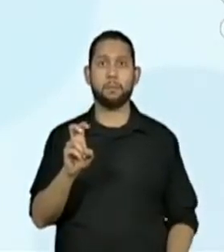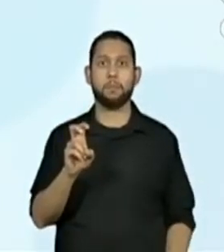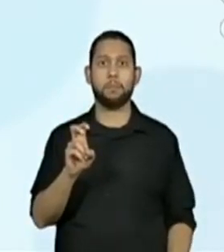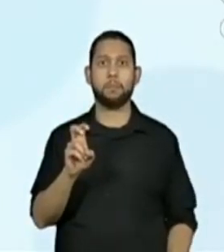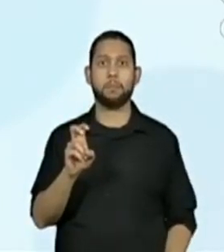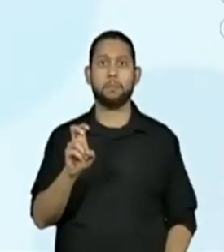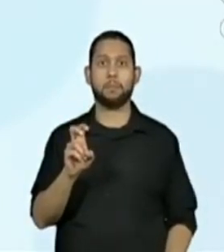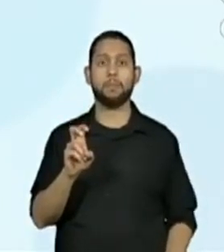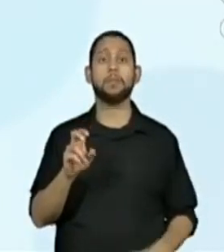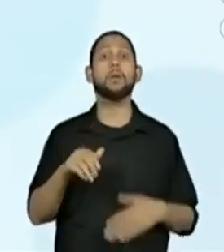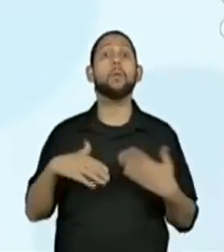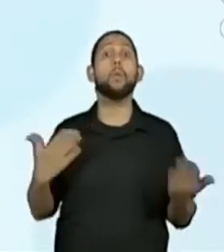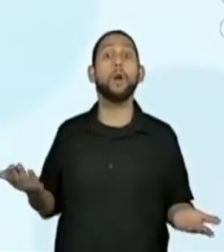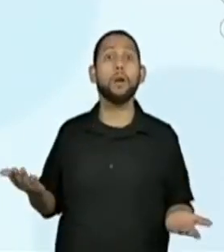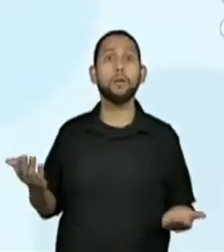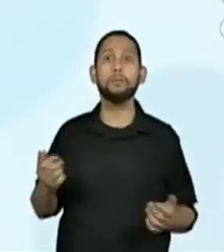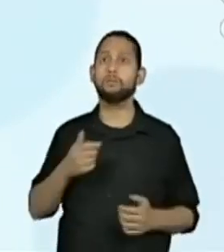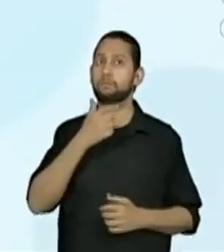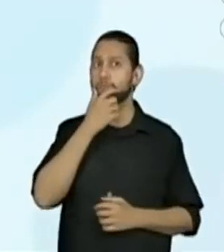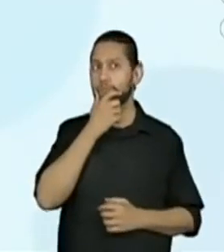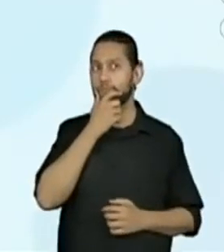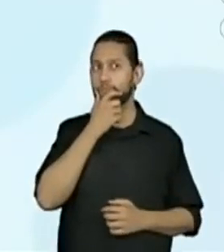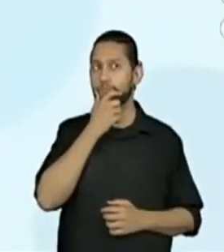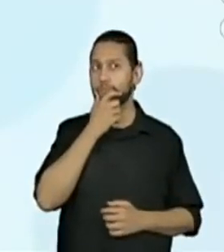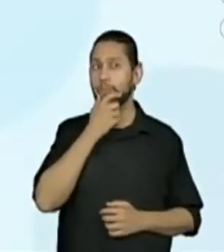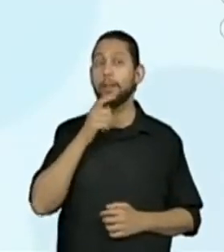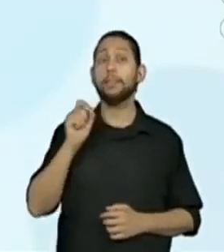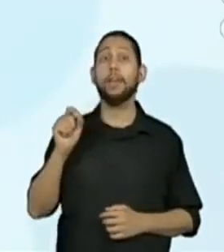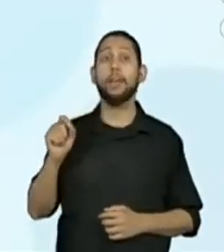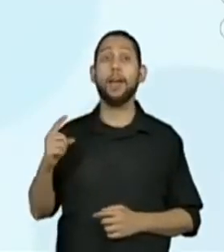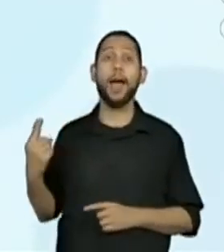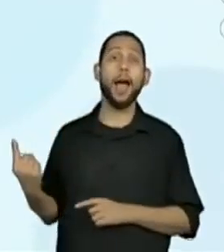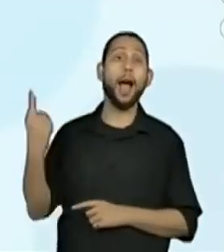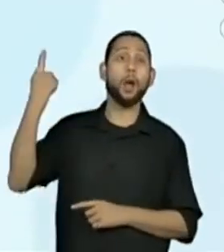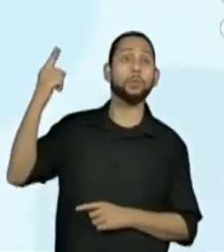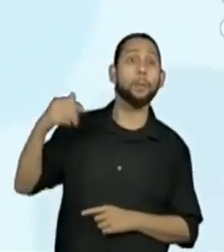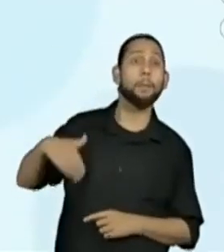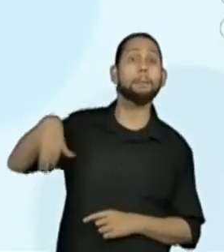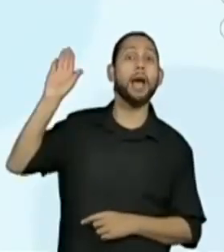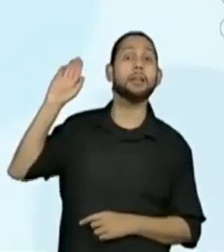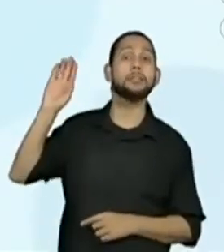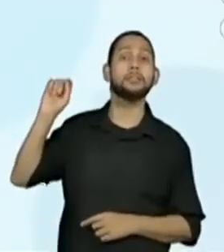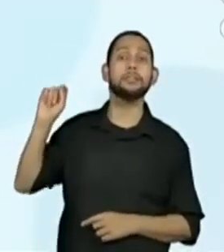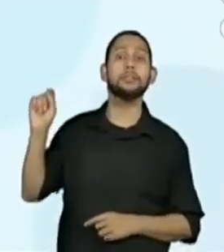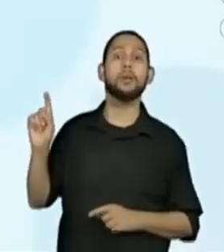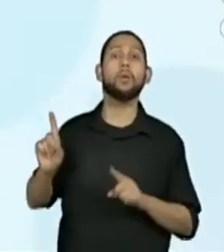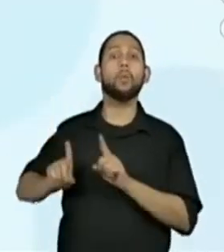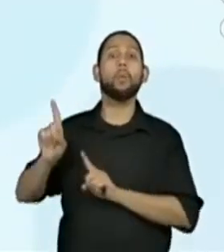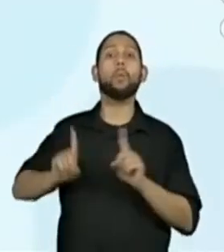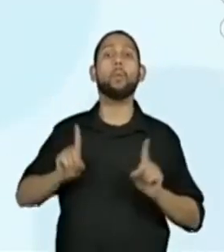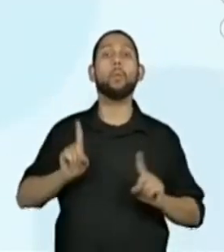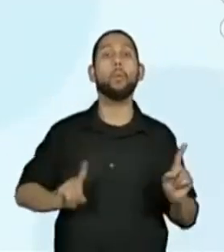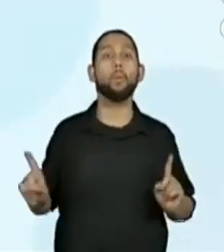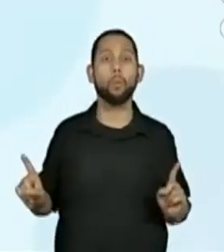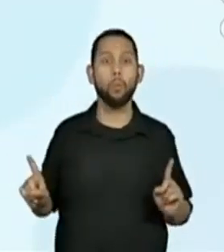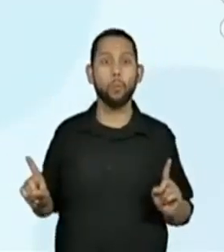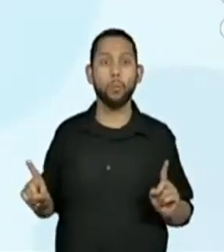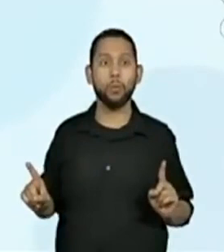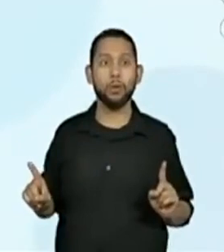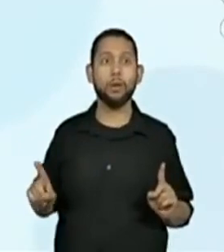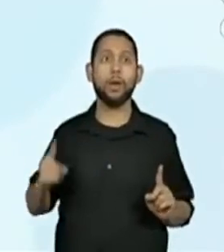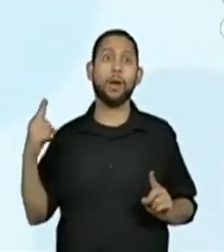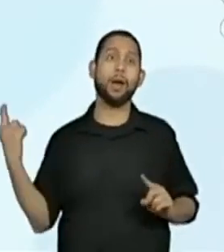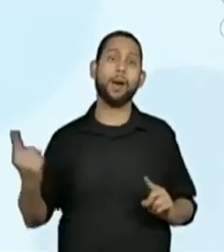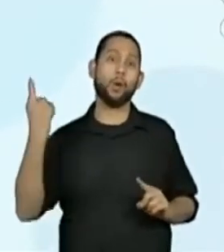E, então, temos aí a altura apontada aí por algumas crianças e vamos pensar nessas